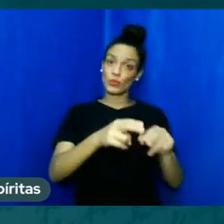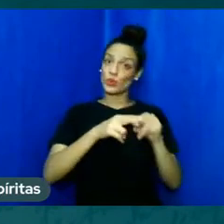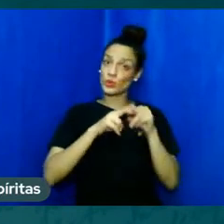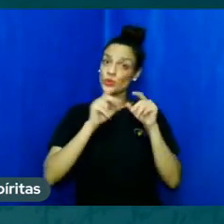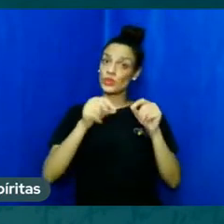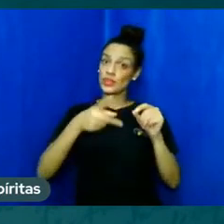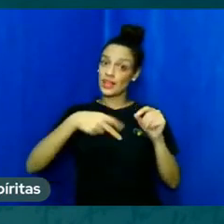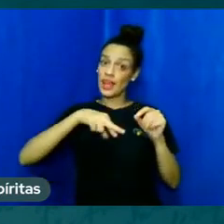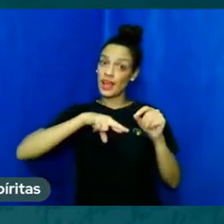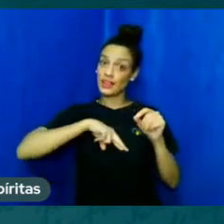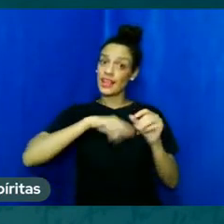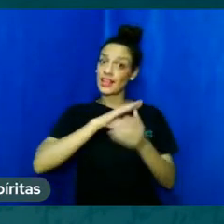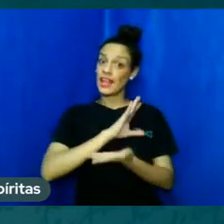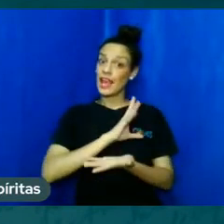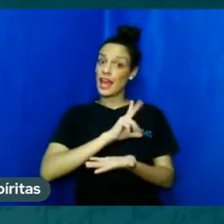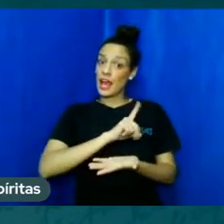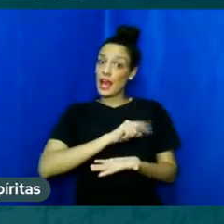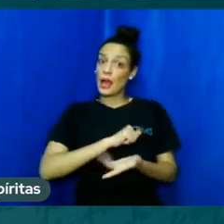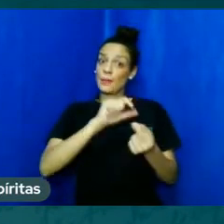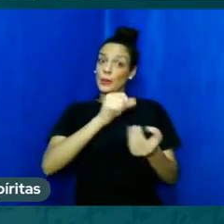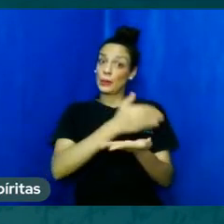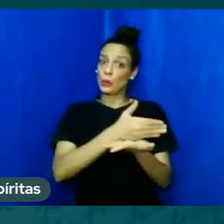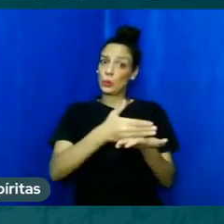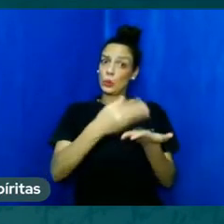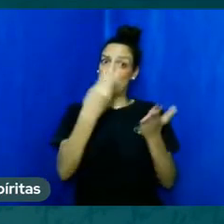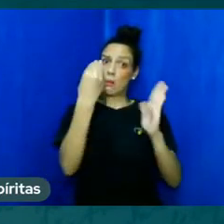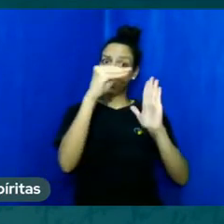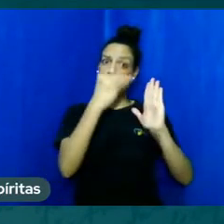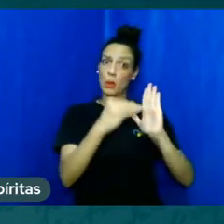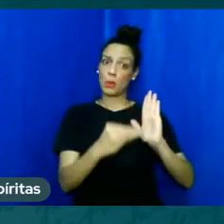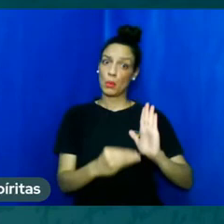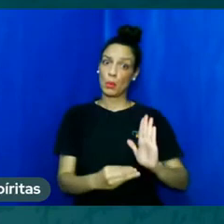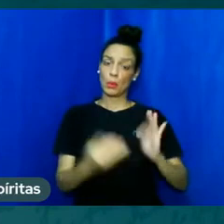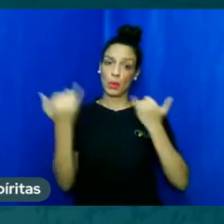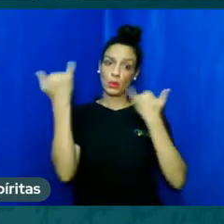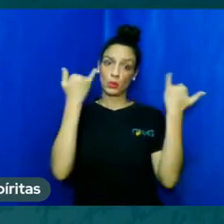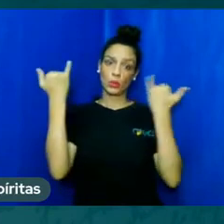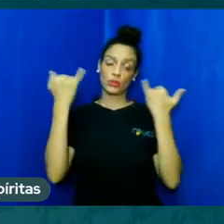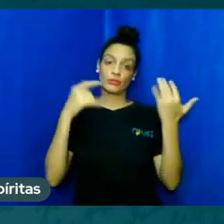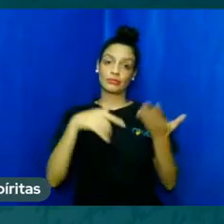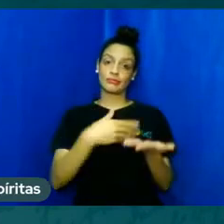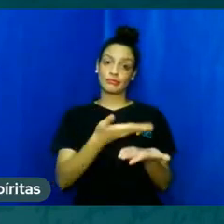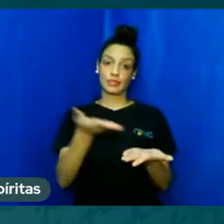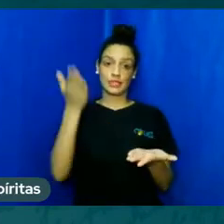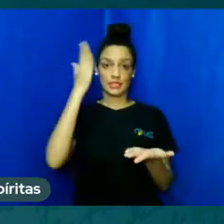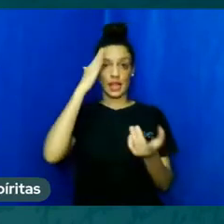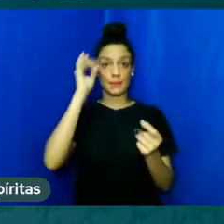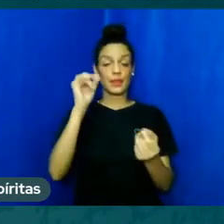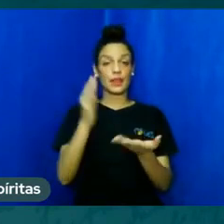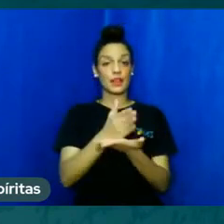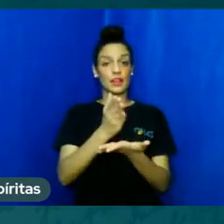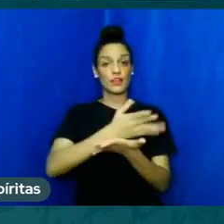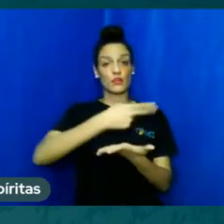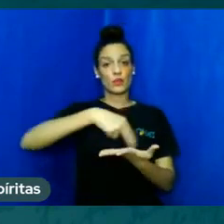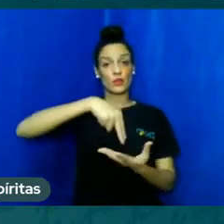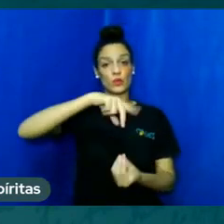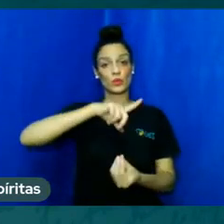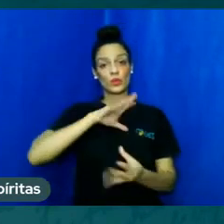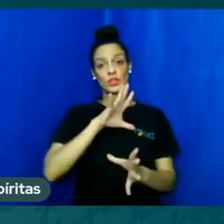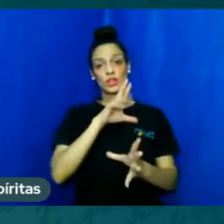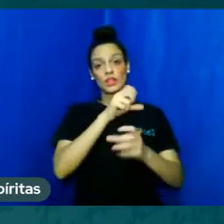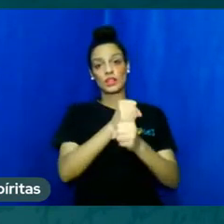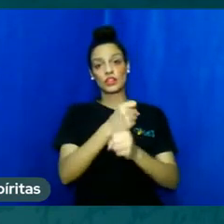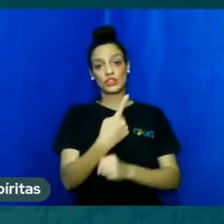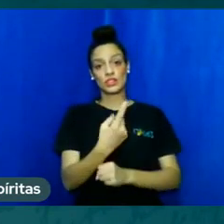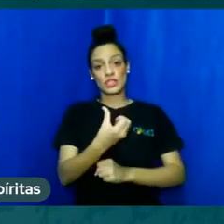introduções o que ele mais gosta de fazer é colocar a introdução no livro dos espíritos são 16 então veja quantas nós temos aqui ainda